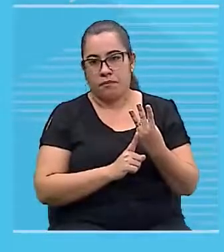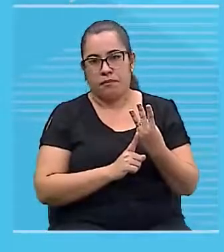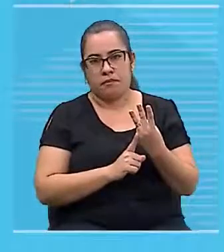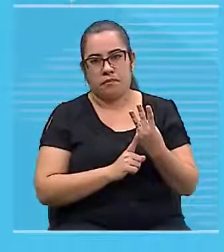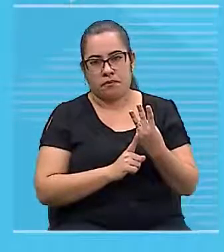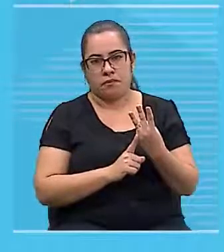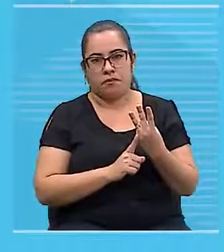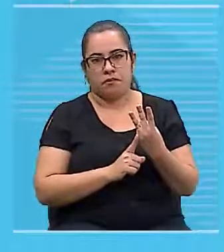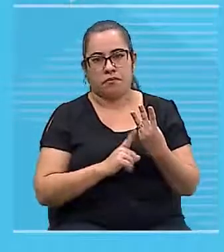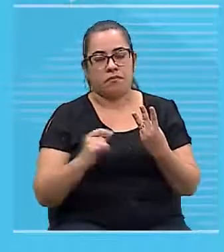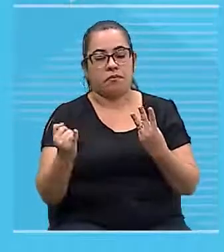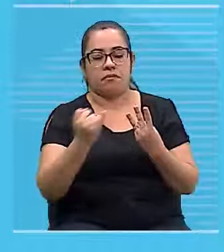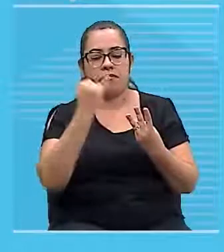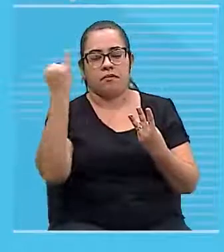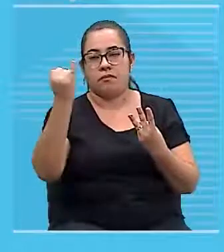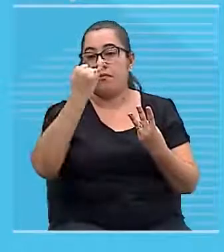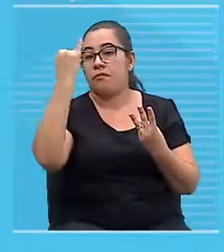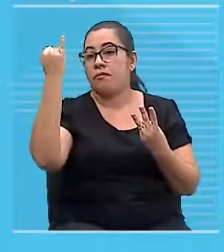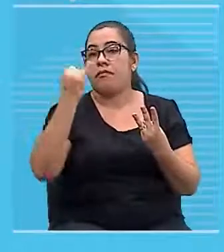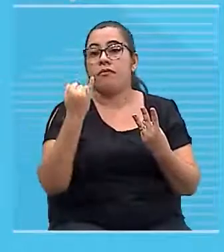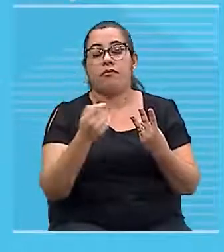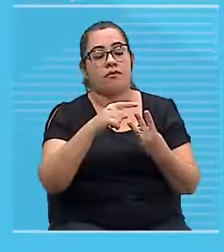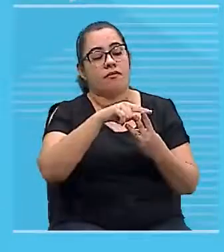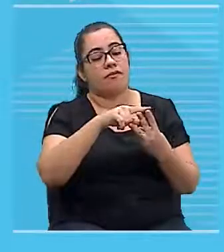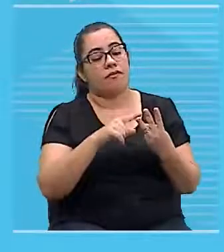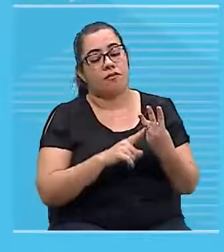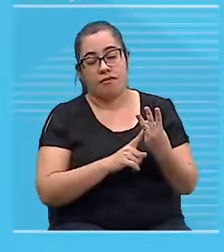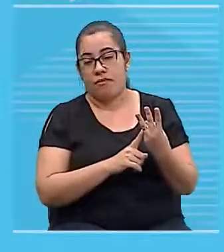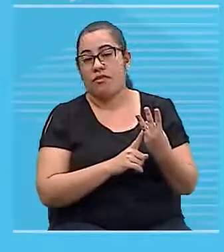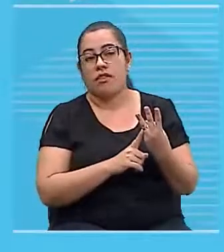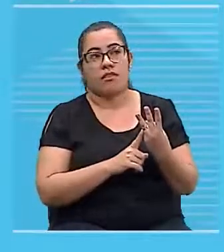básicas. Ele vai depender